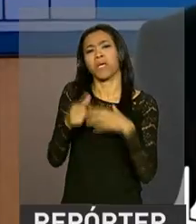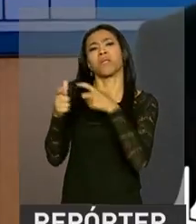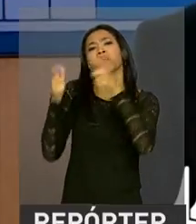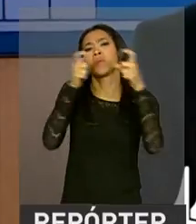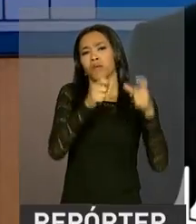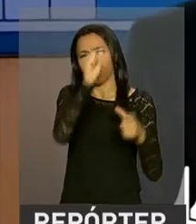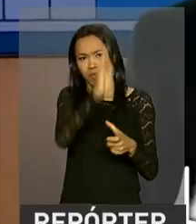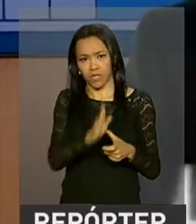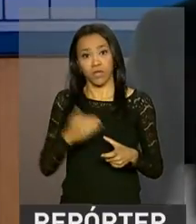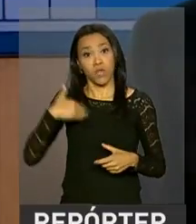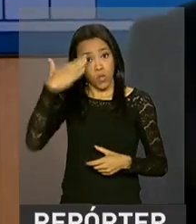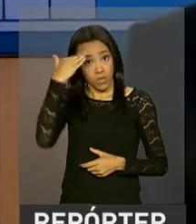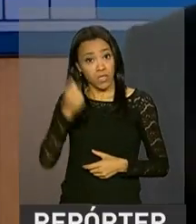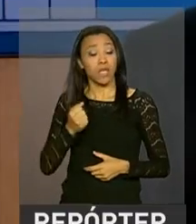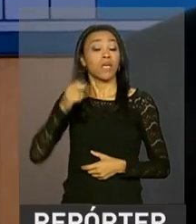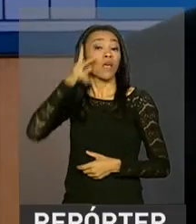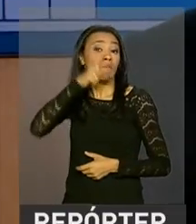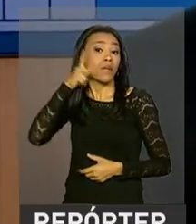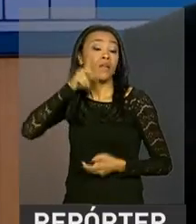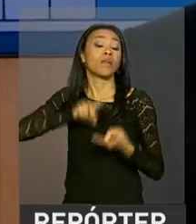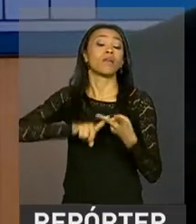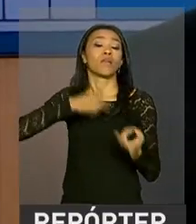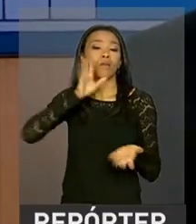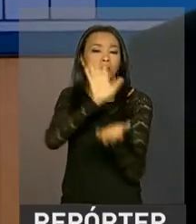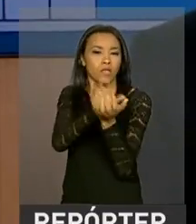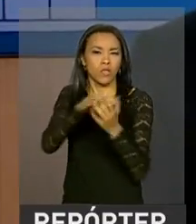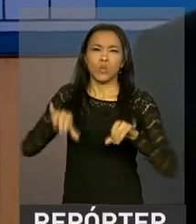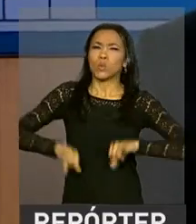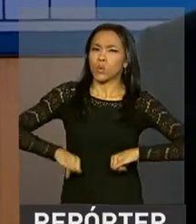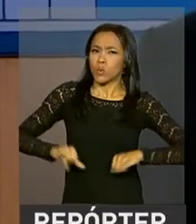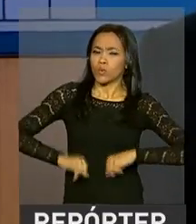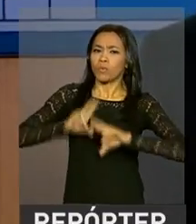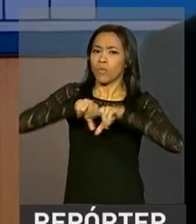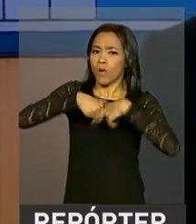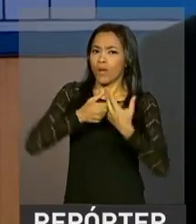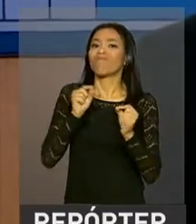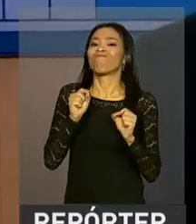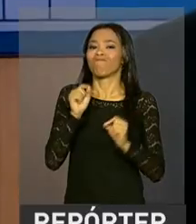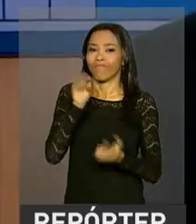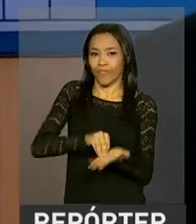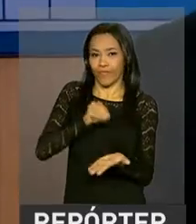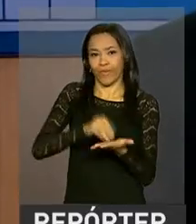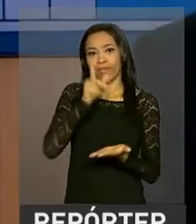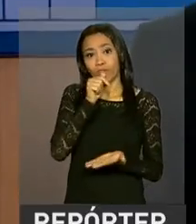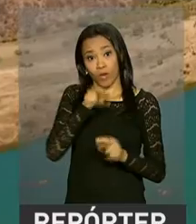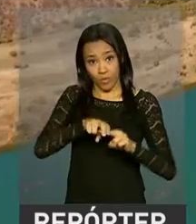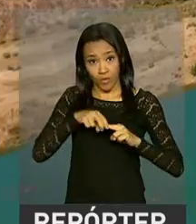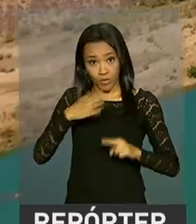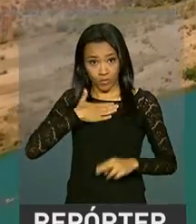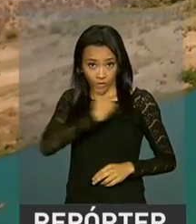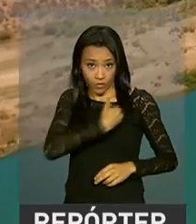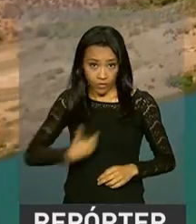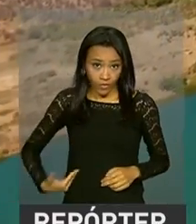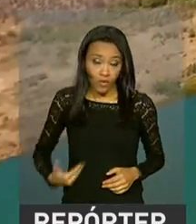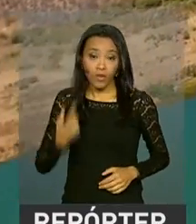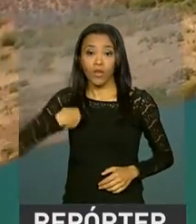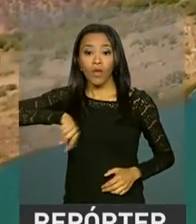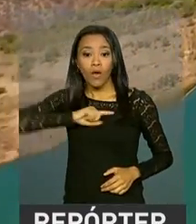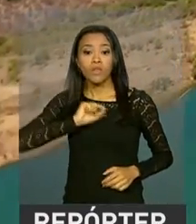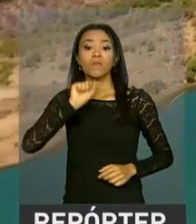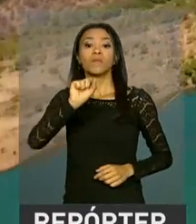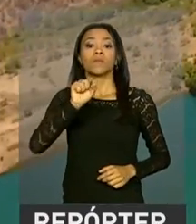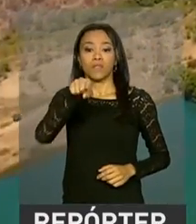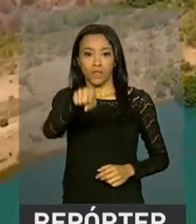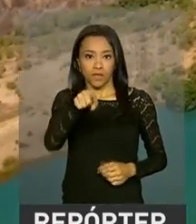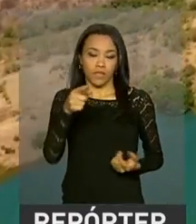eu sei o quanto a Paraíba, Pernambuco sofrem, por exemplo, com a falta d'água. Por isso, no nosso governo, nós incentivamos